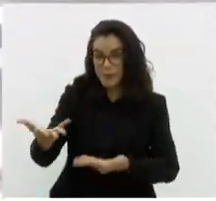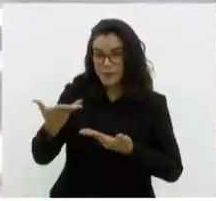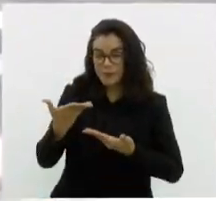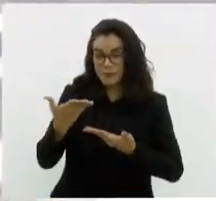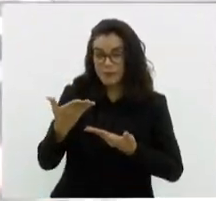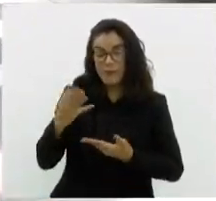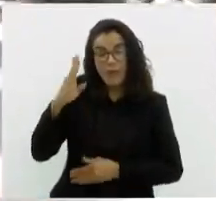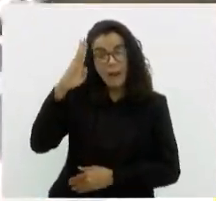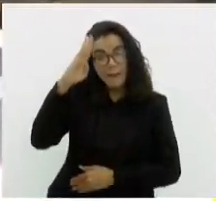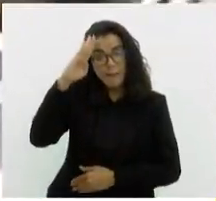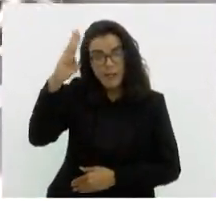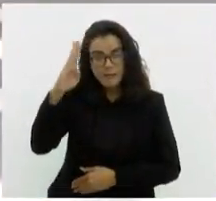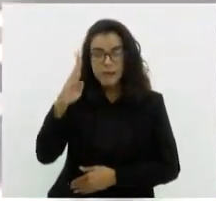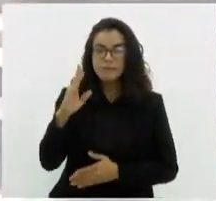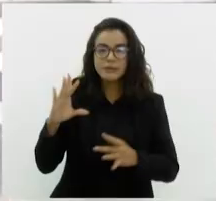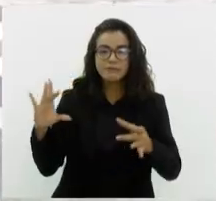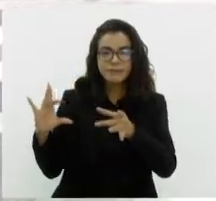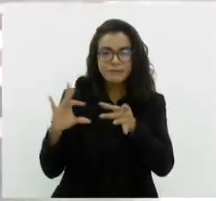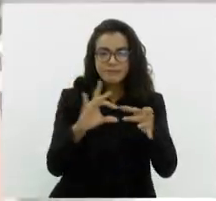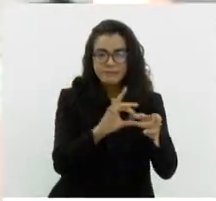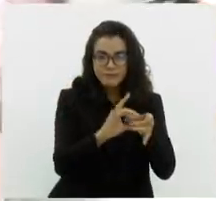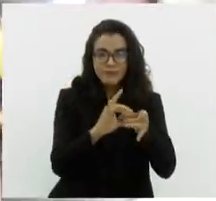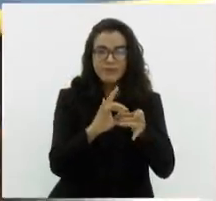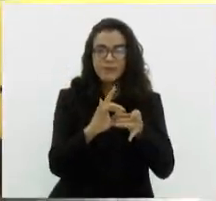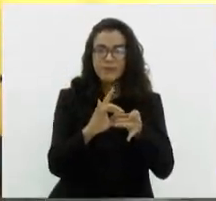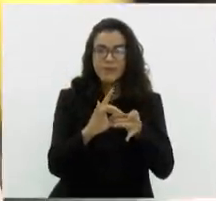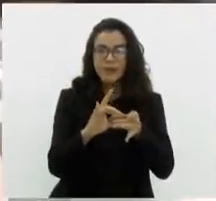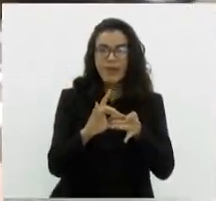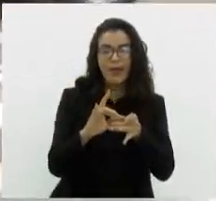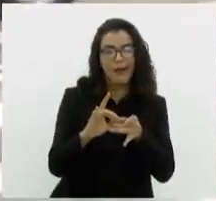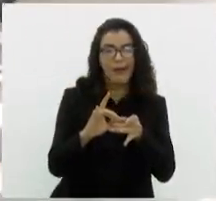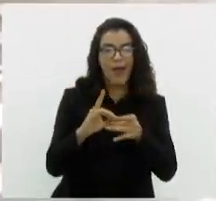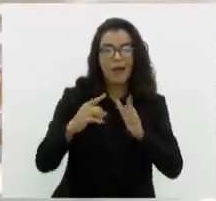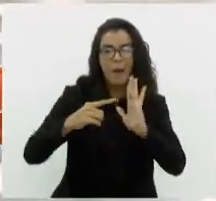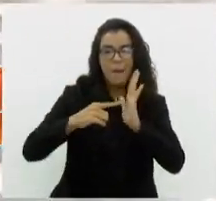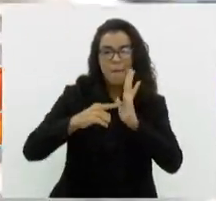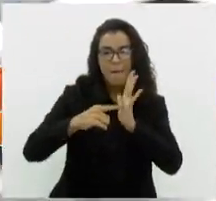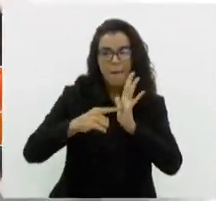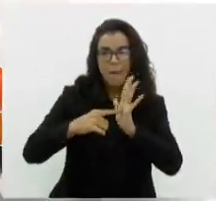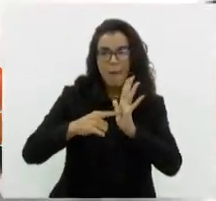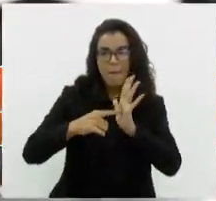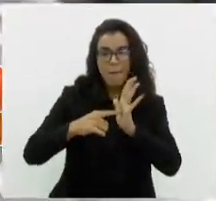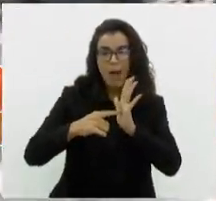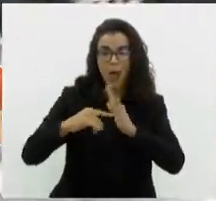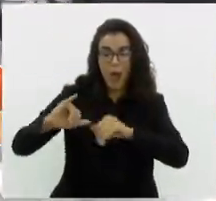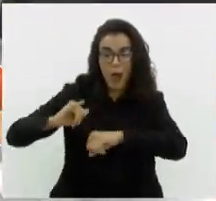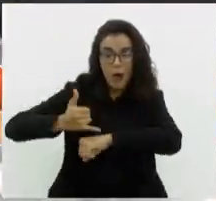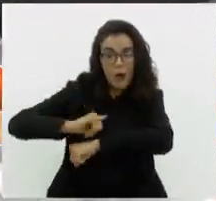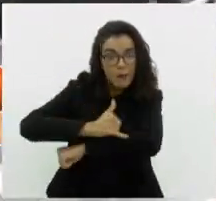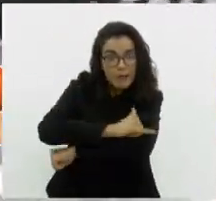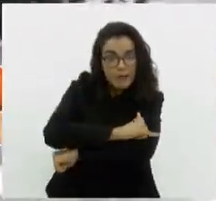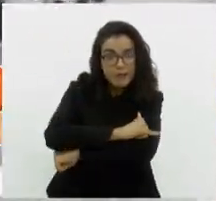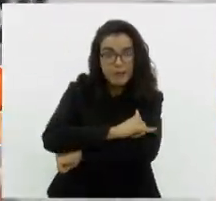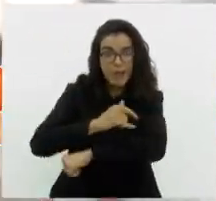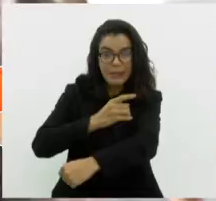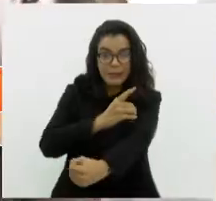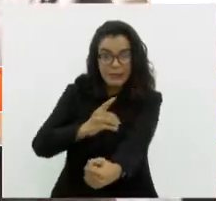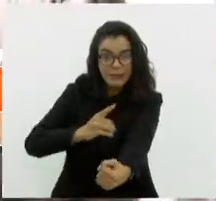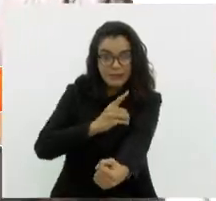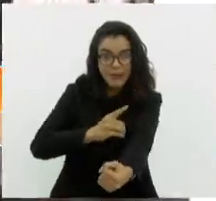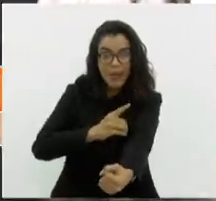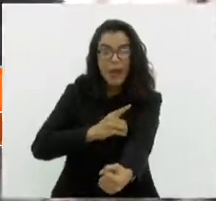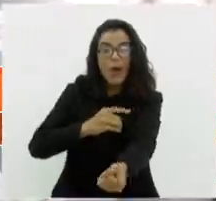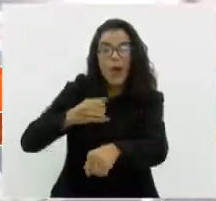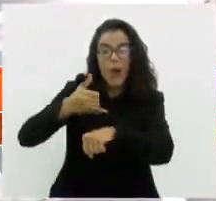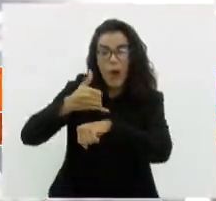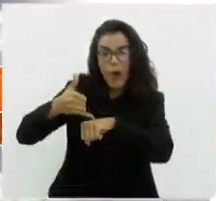principais causas da esteatose geralmente estão associadas à parte metabólica, ou seja, à obesidade, ao diabetes, ao colesterol